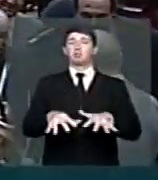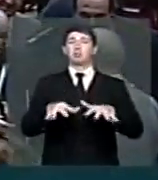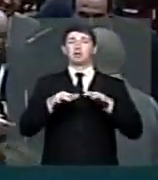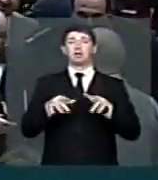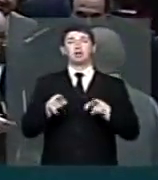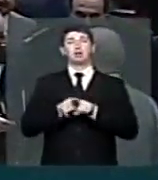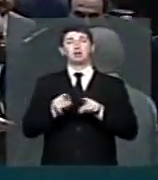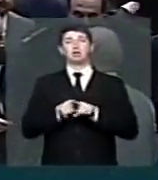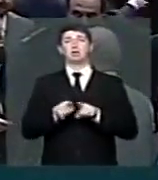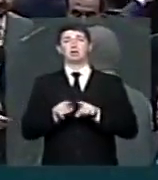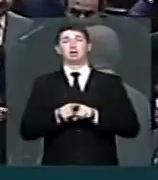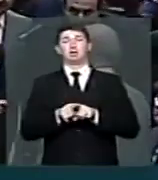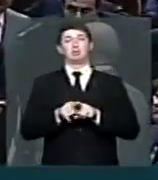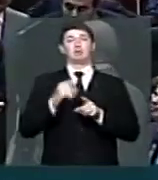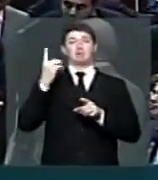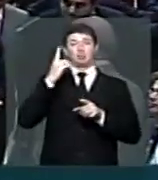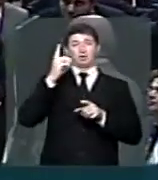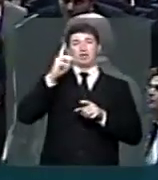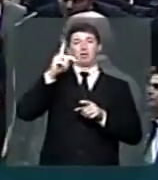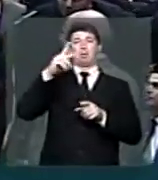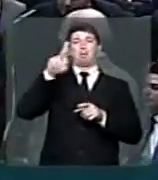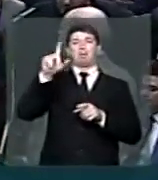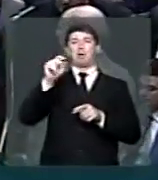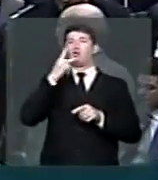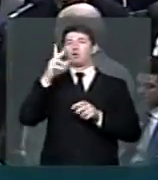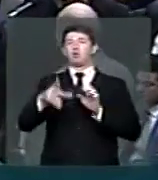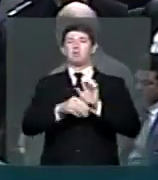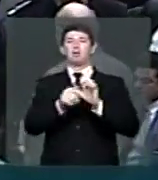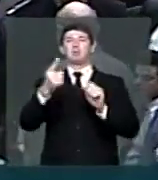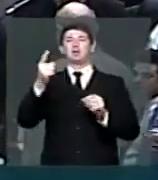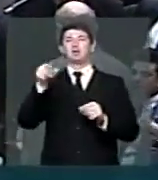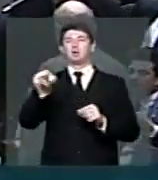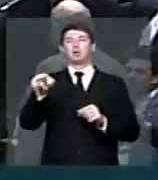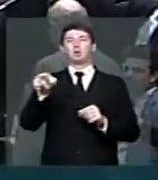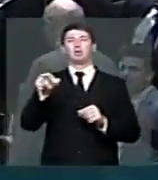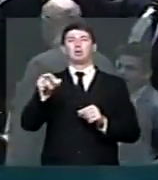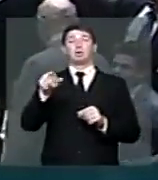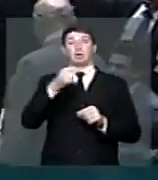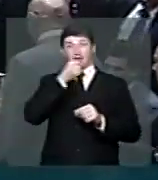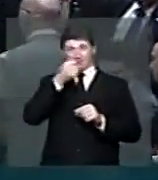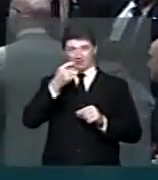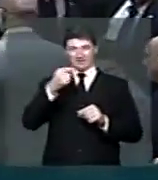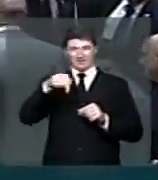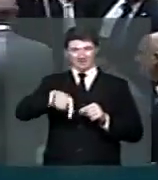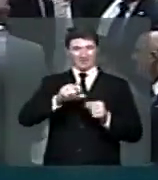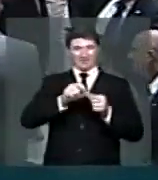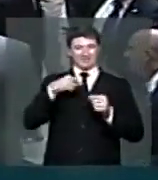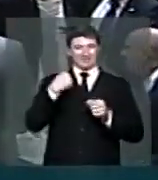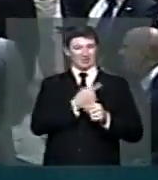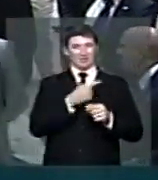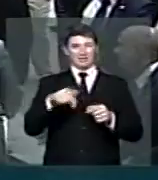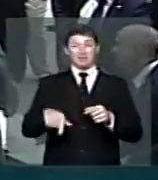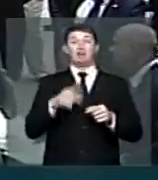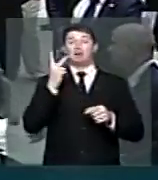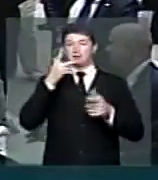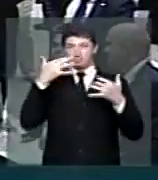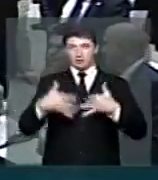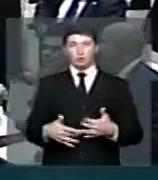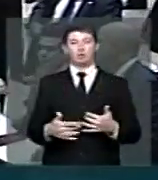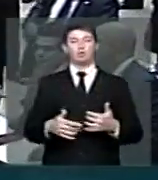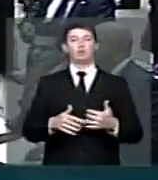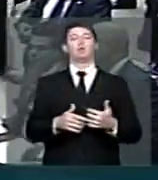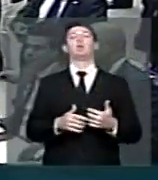agora há pouco o deputado Paulo Teixeira falou de uma emenda, inclusive também em uma entrevista para a gente aqui da TV e da Rádio Câmara, falou sobre